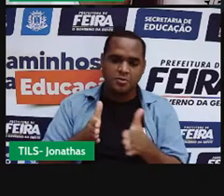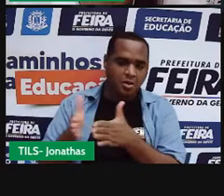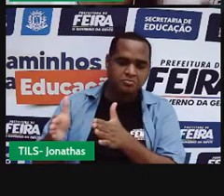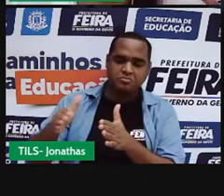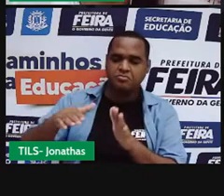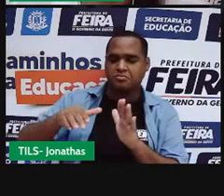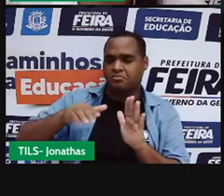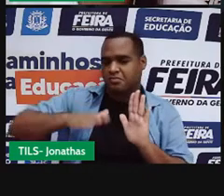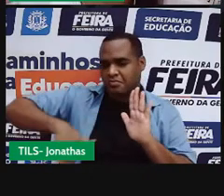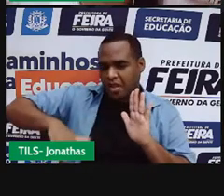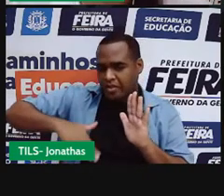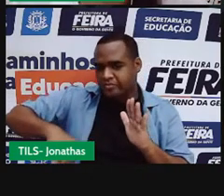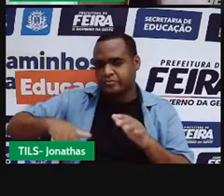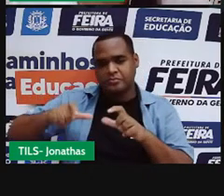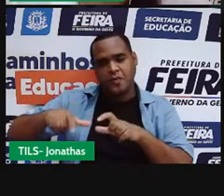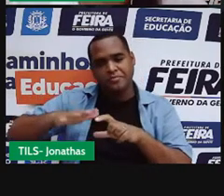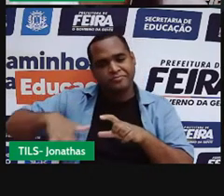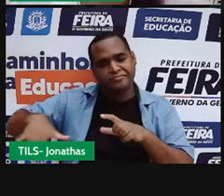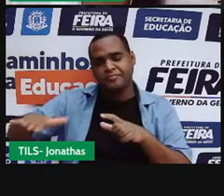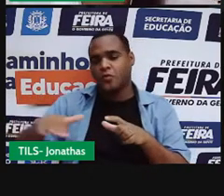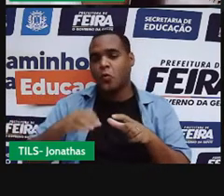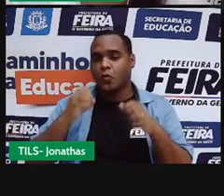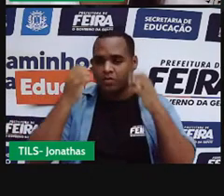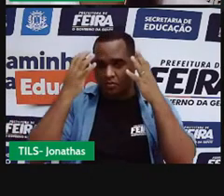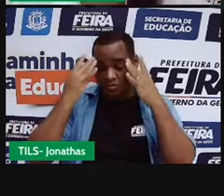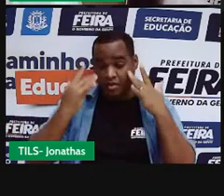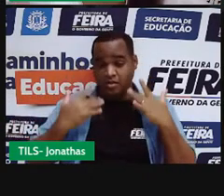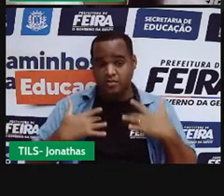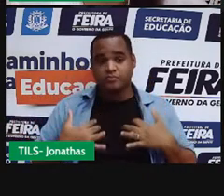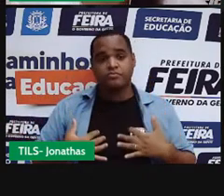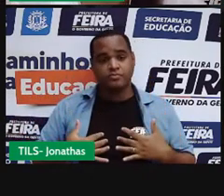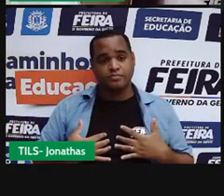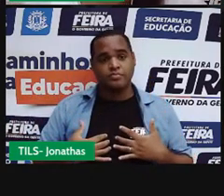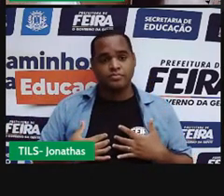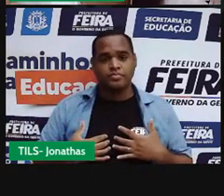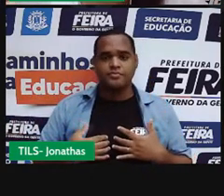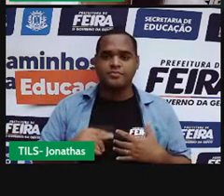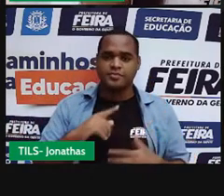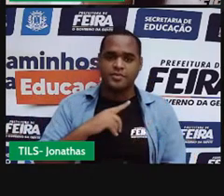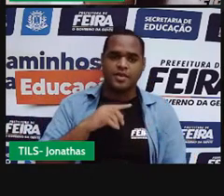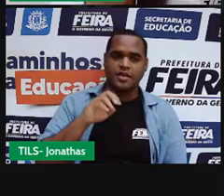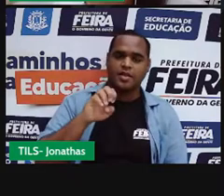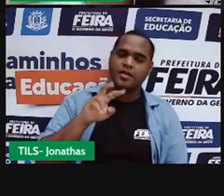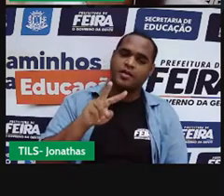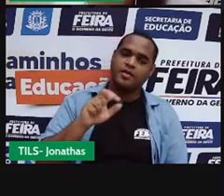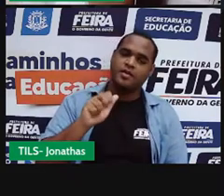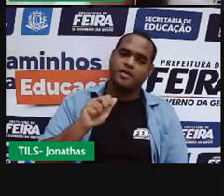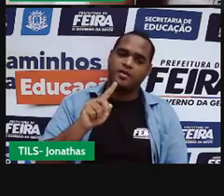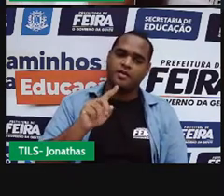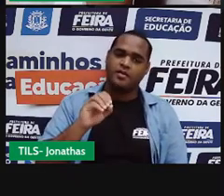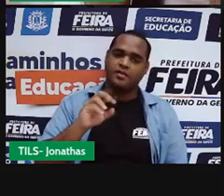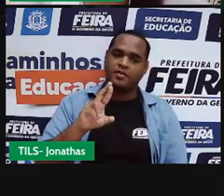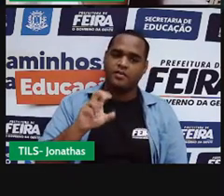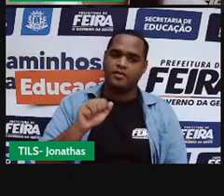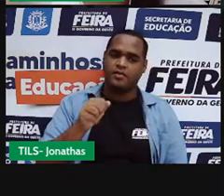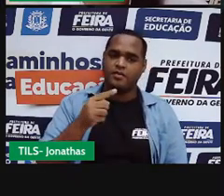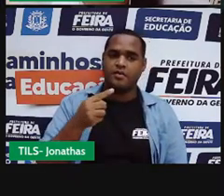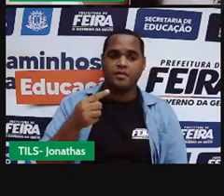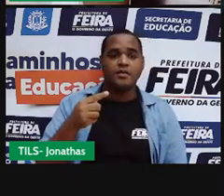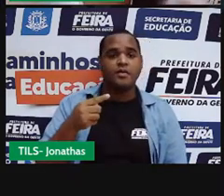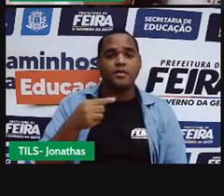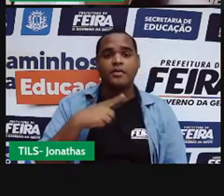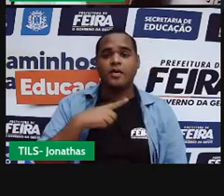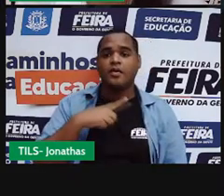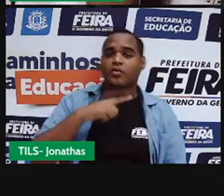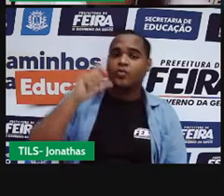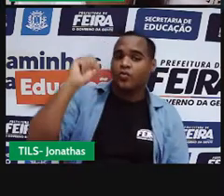mares. Ou na gente, quando a gente está ali suando, transpirando, a gente está transpirando muitas vezes porque o sol está